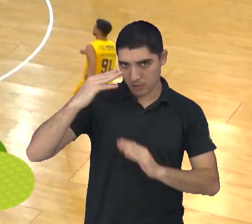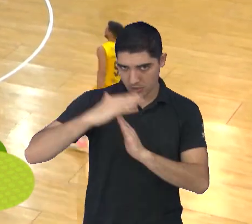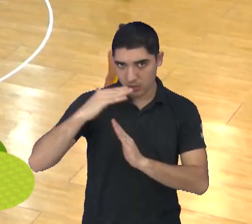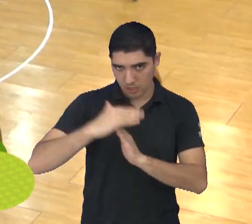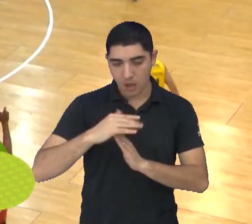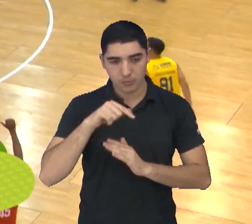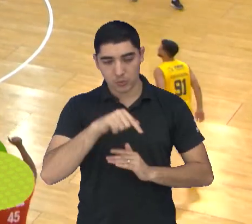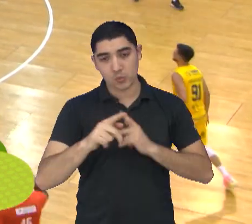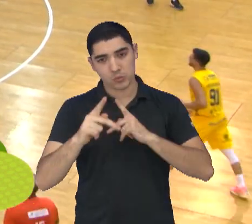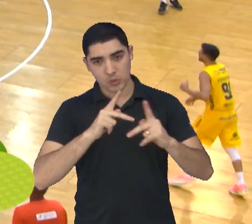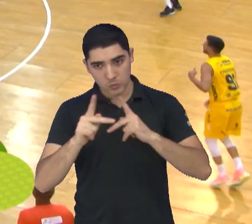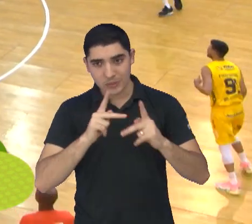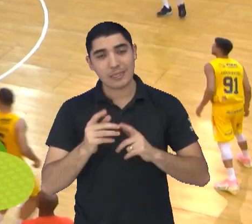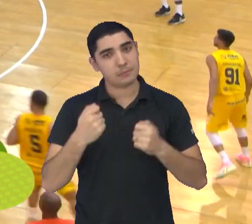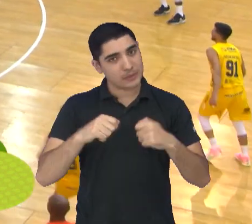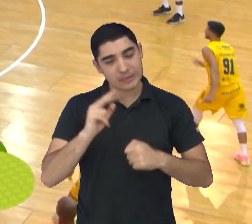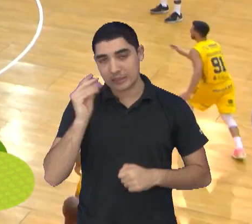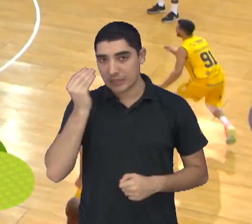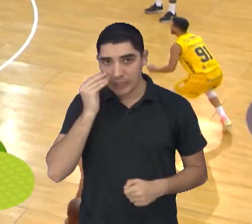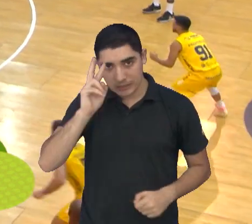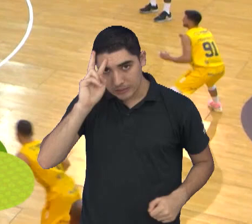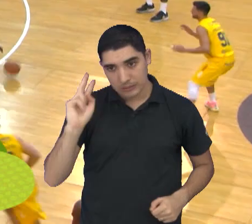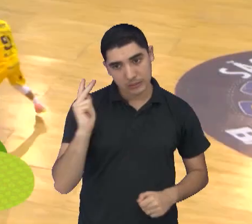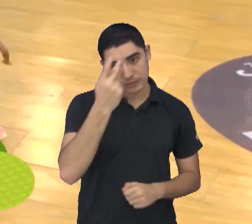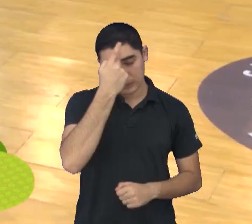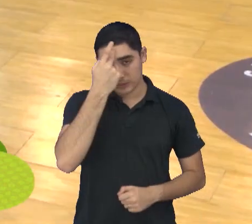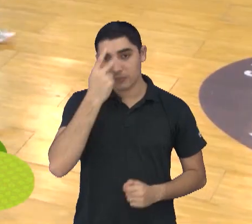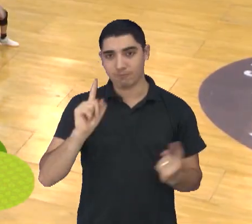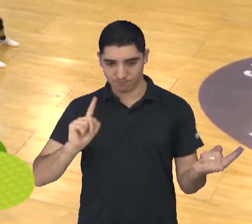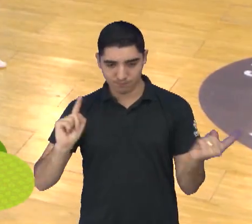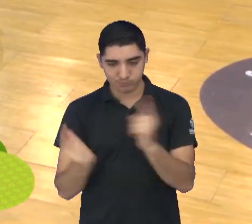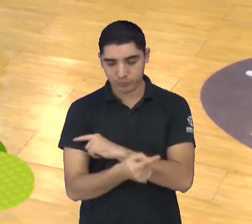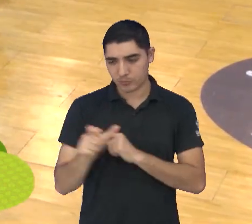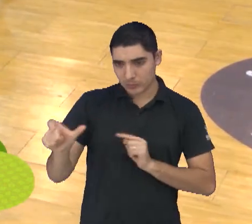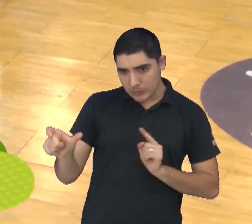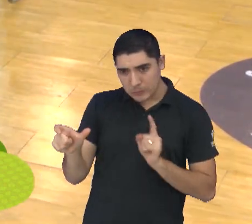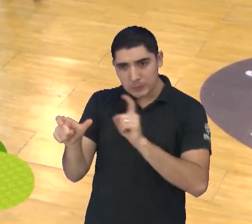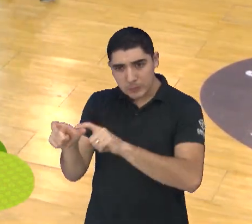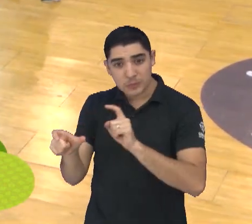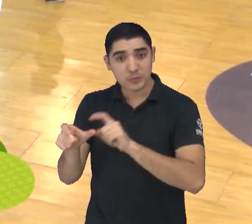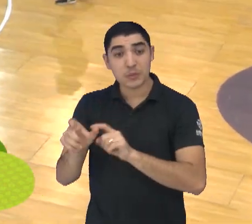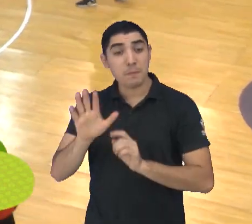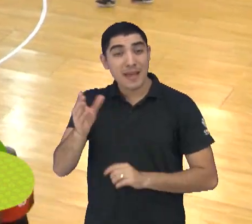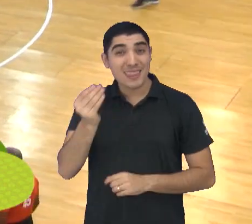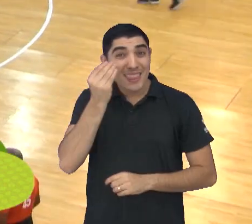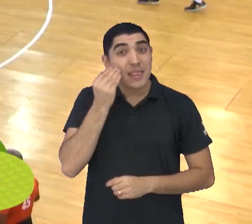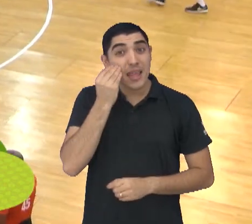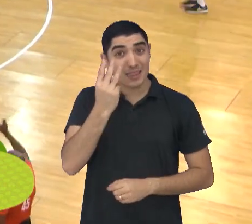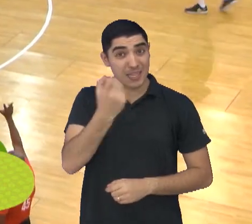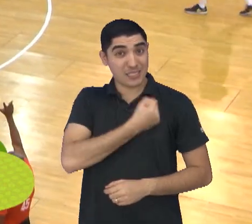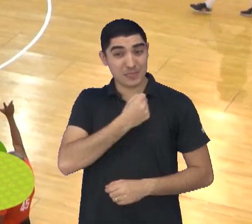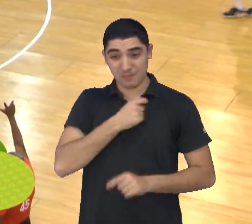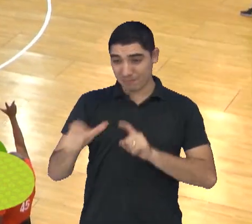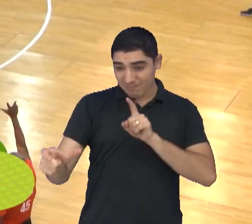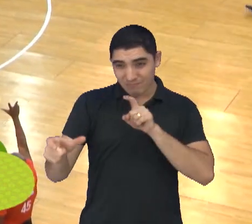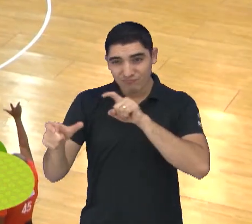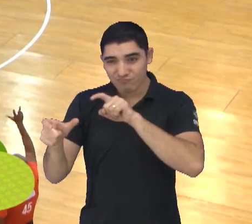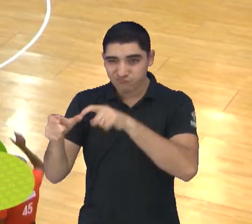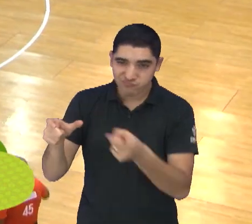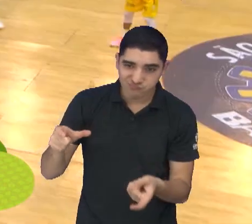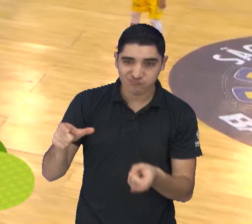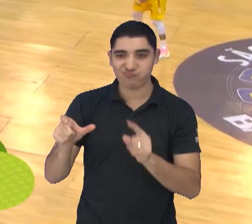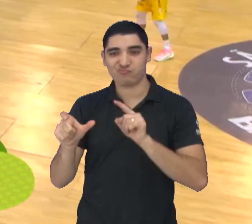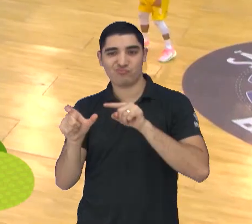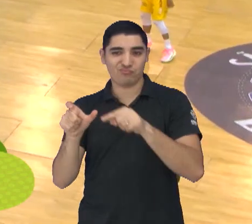partida teria que ser de recuperação para o São José. Mas as tentativas nas bolas de 3 de Augusto só davam aro.